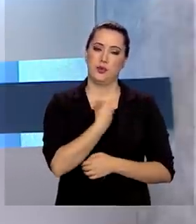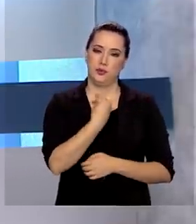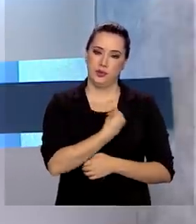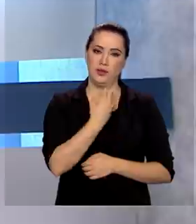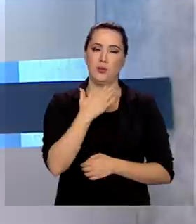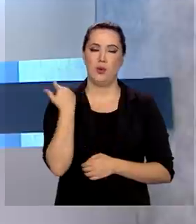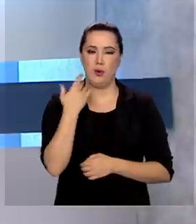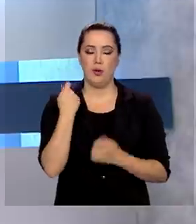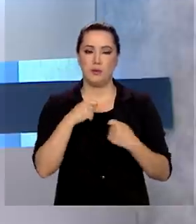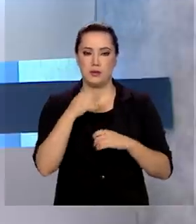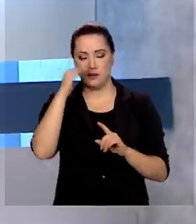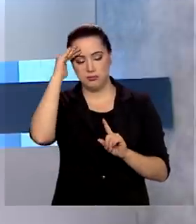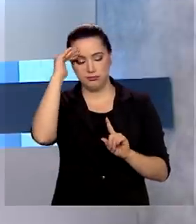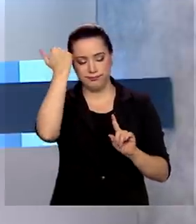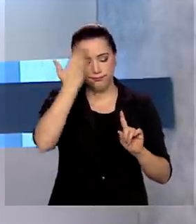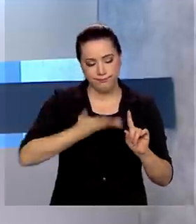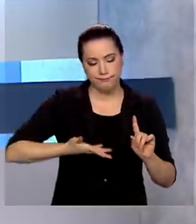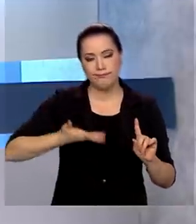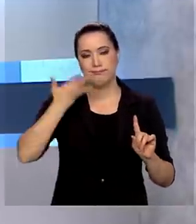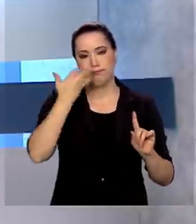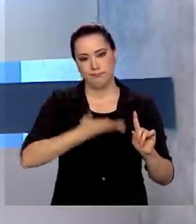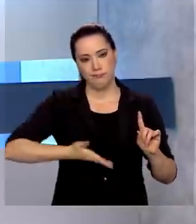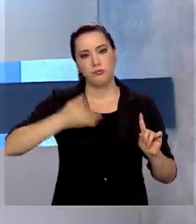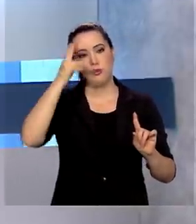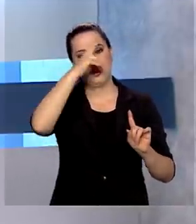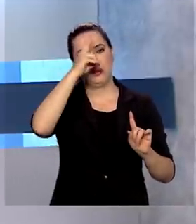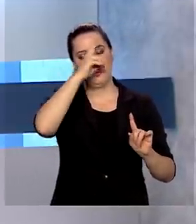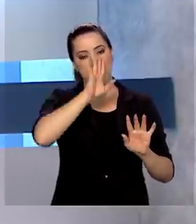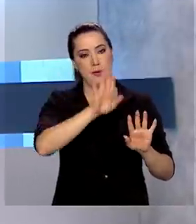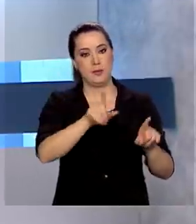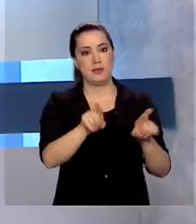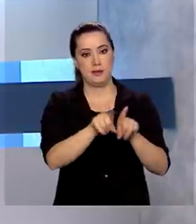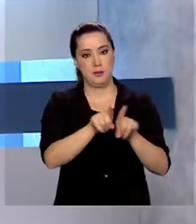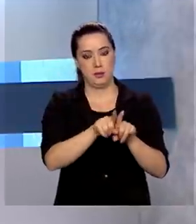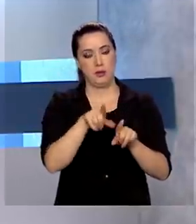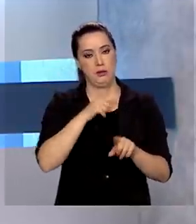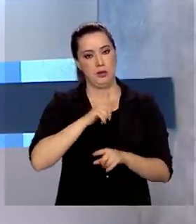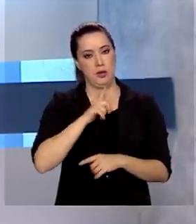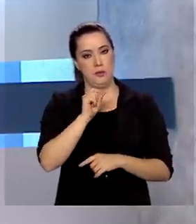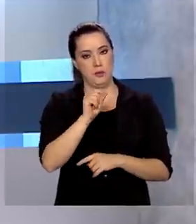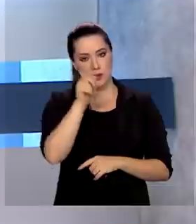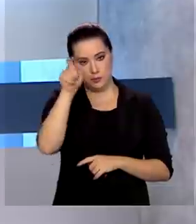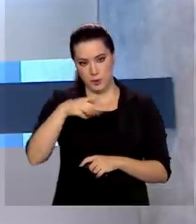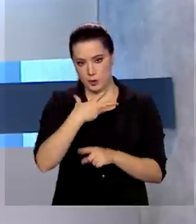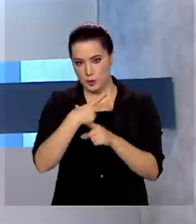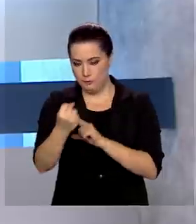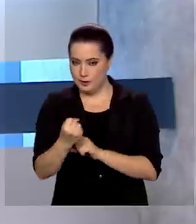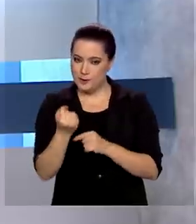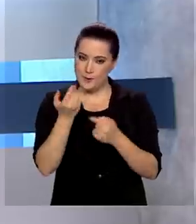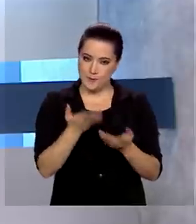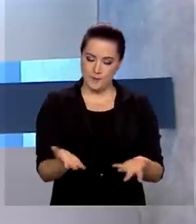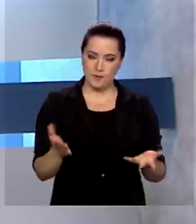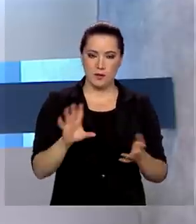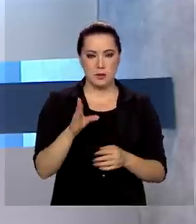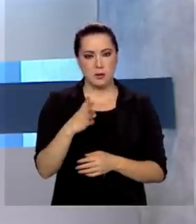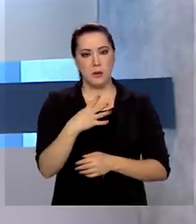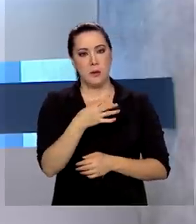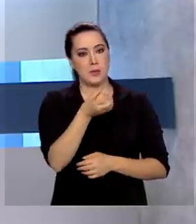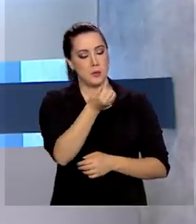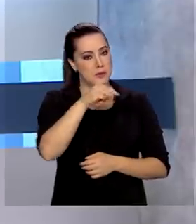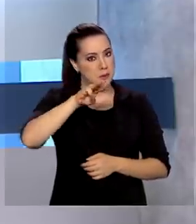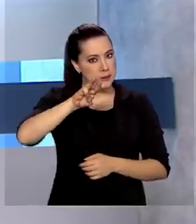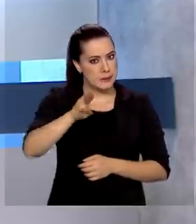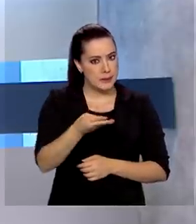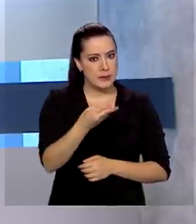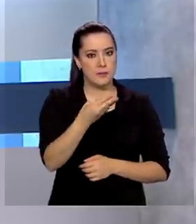ser lembrada e respeitada. Mas essa história também é formada por aqueles que venceram o desafio. Cerca de 6 milhões